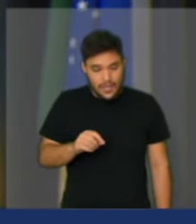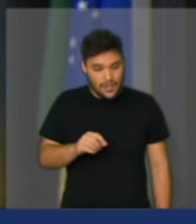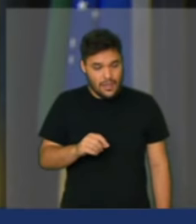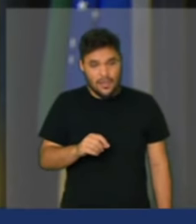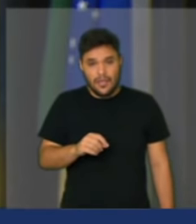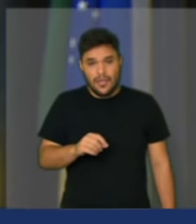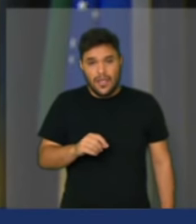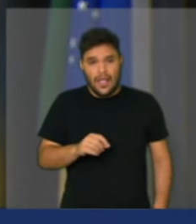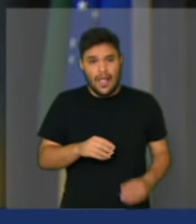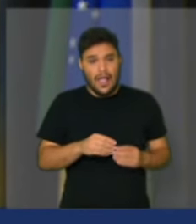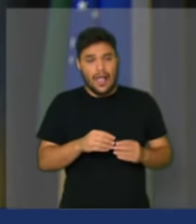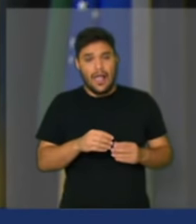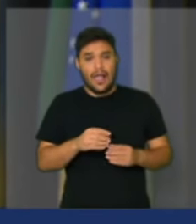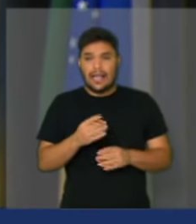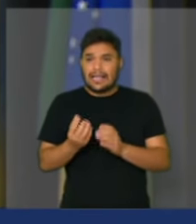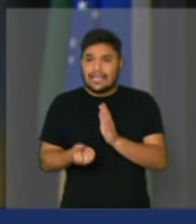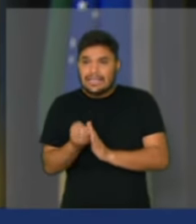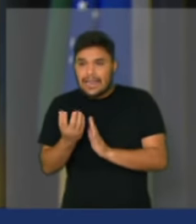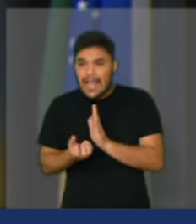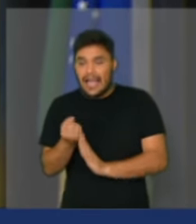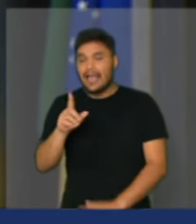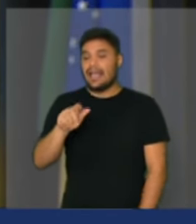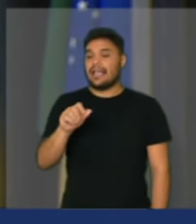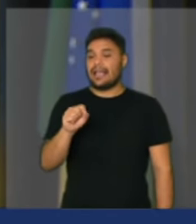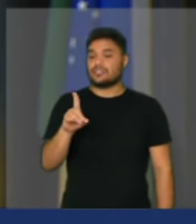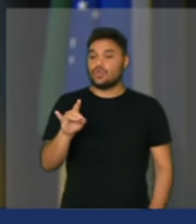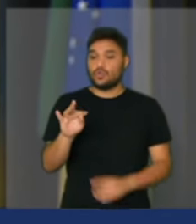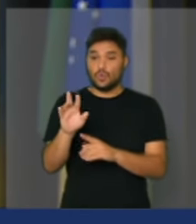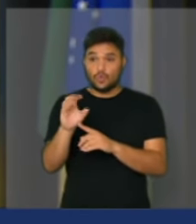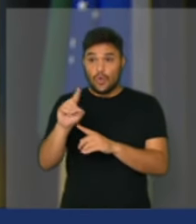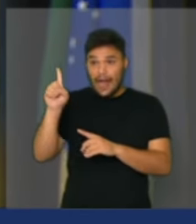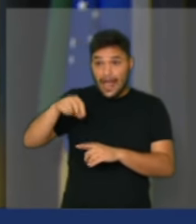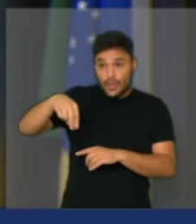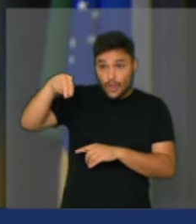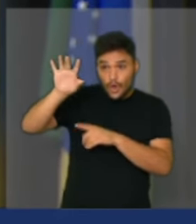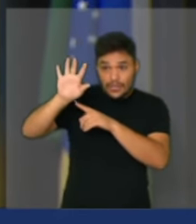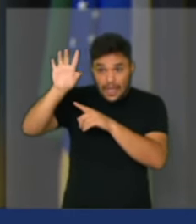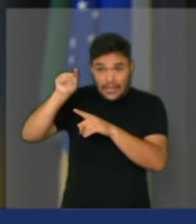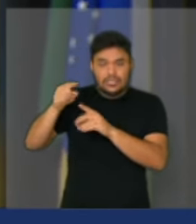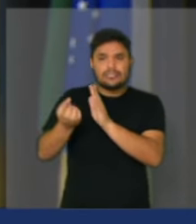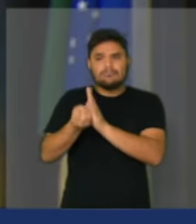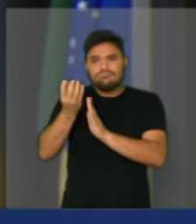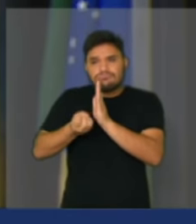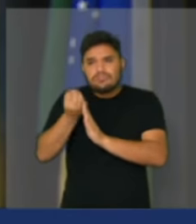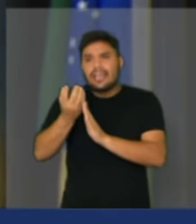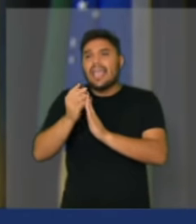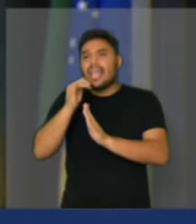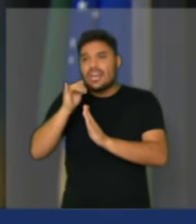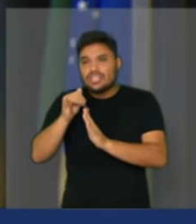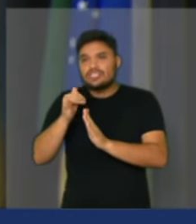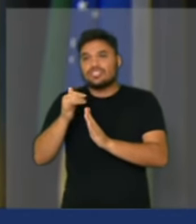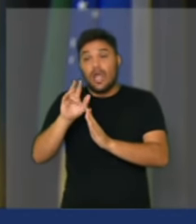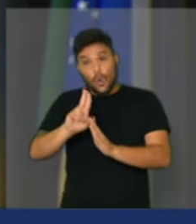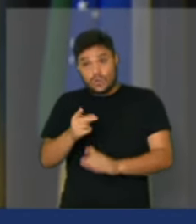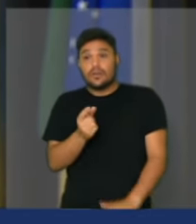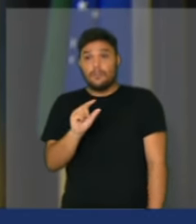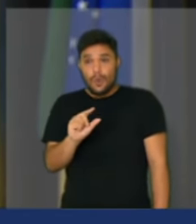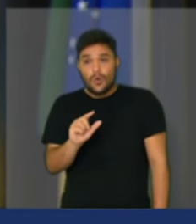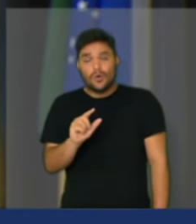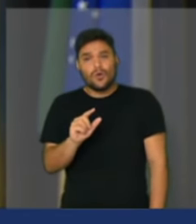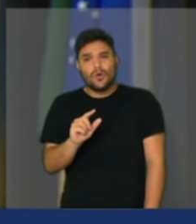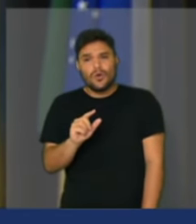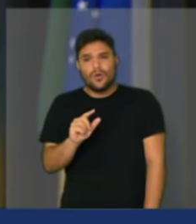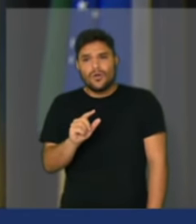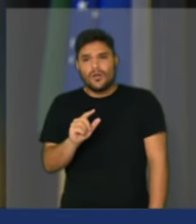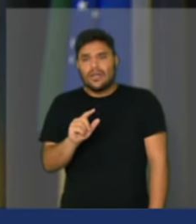construção de gás adultos no Nordeste que tem produzido mais energia do que é consumido, todo dia o Nordeste produz